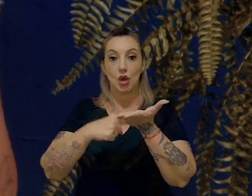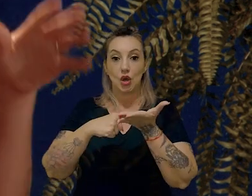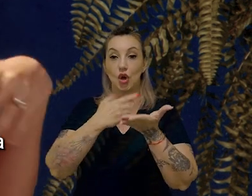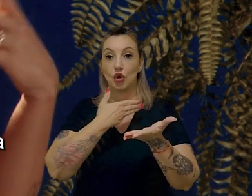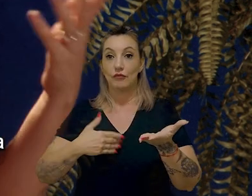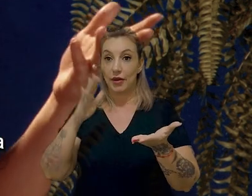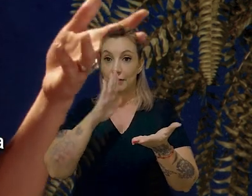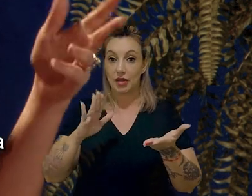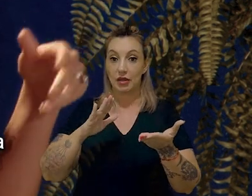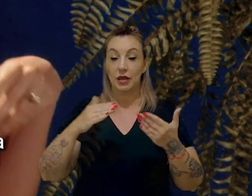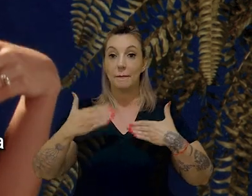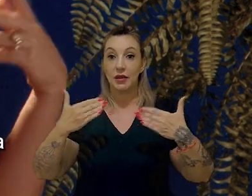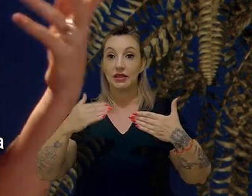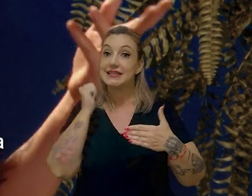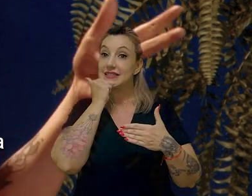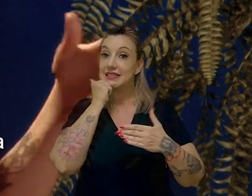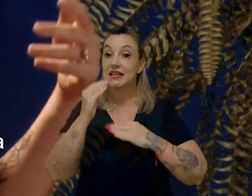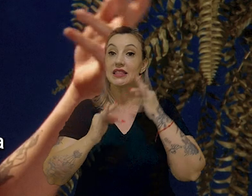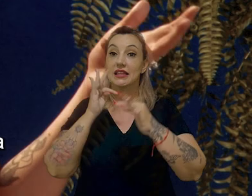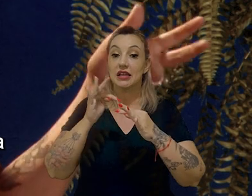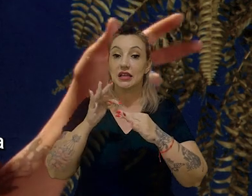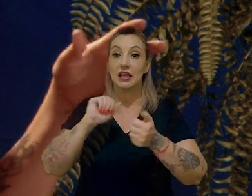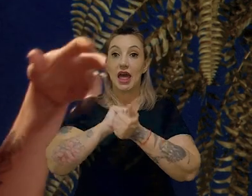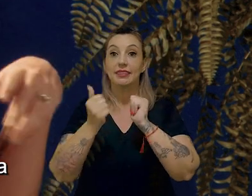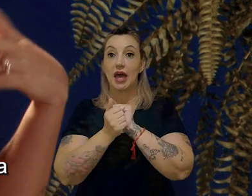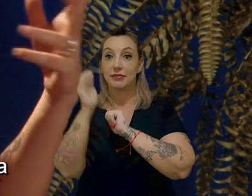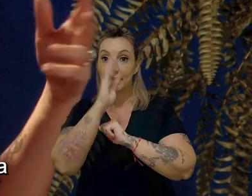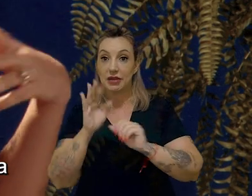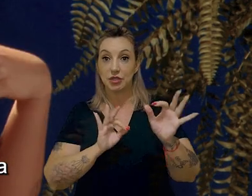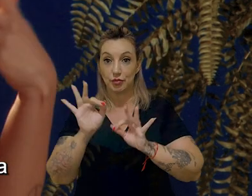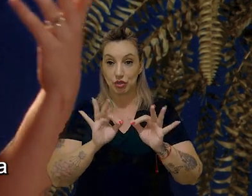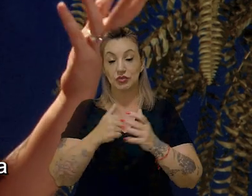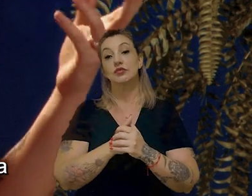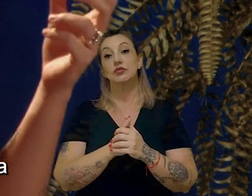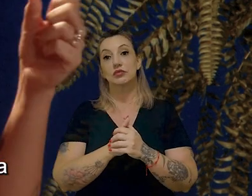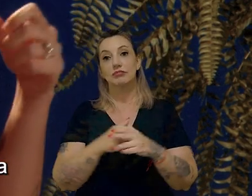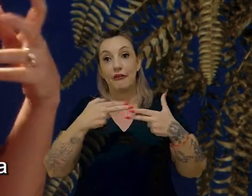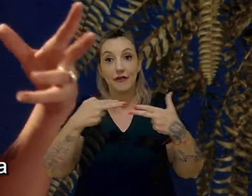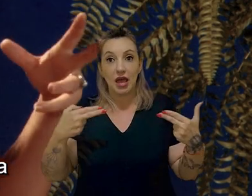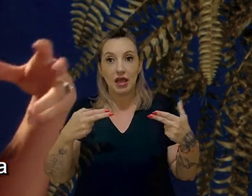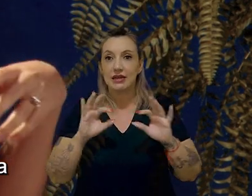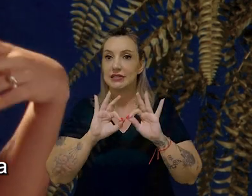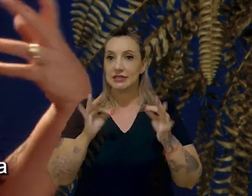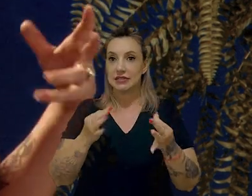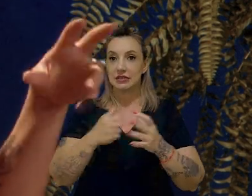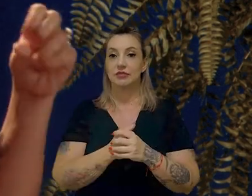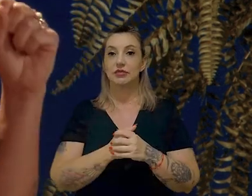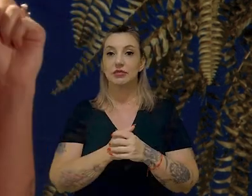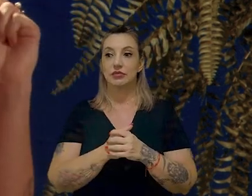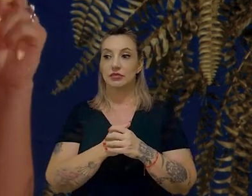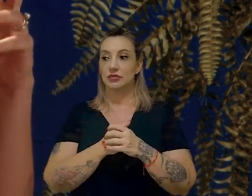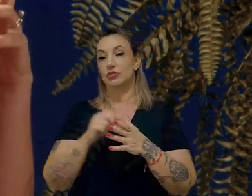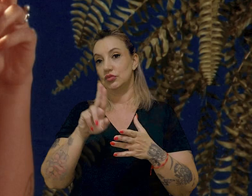governo brasileiro, o Ministério de Ciência e Tecnologia desenvolveu a Adapta Brasil, que é uma ferramenta também super simples, uma ferramenta